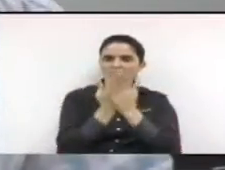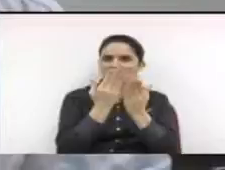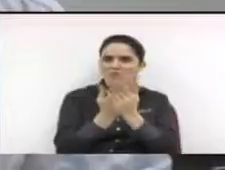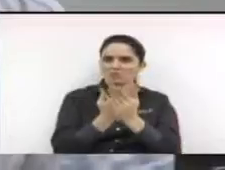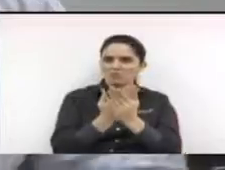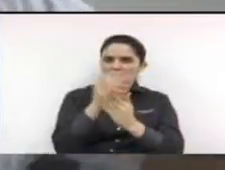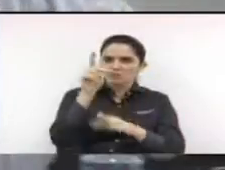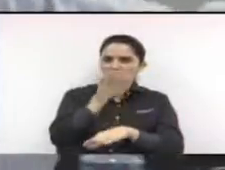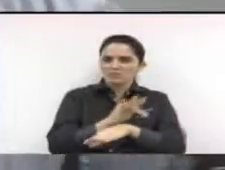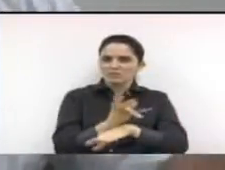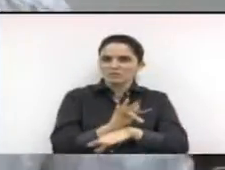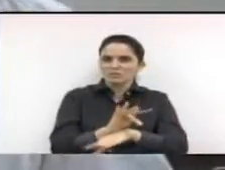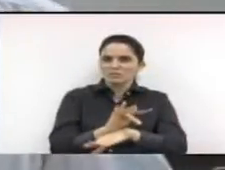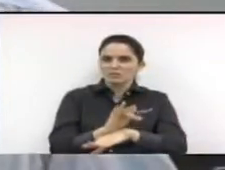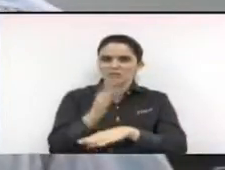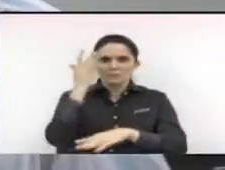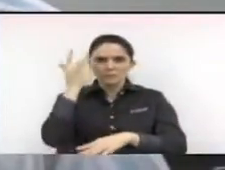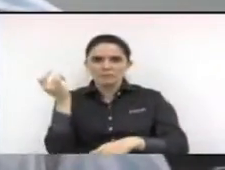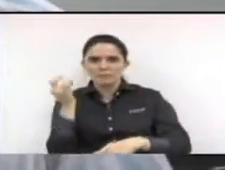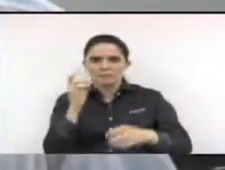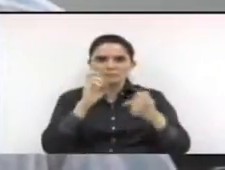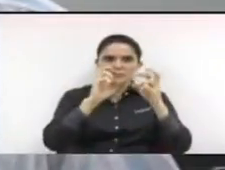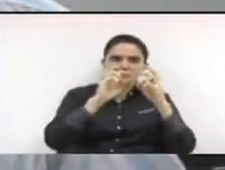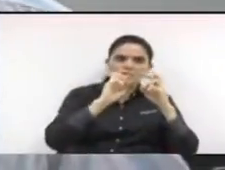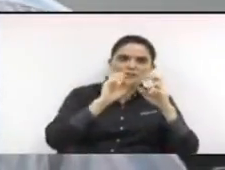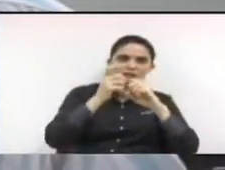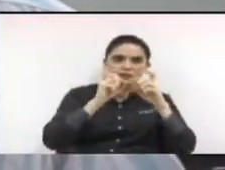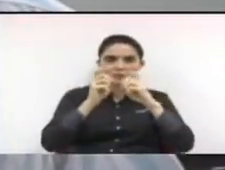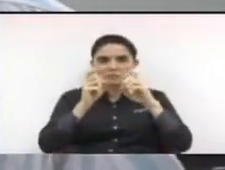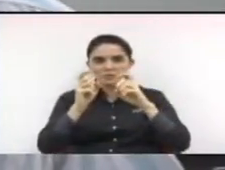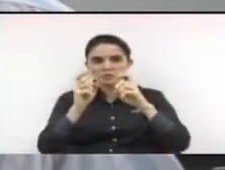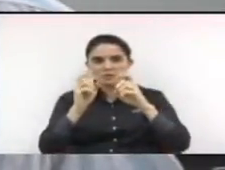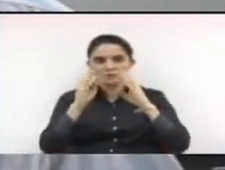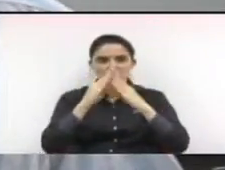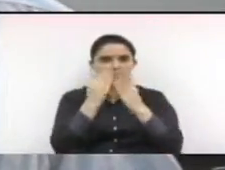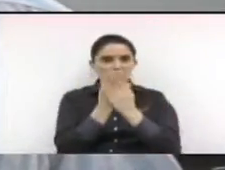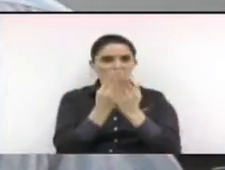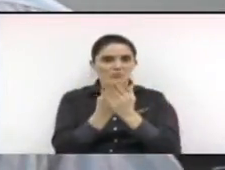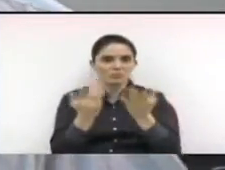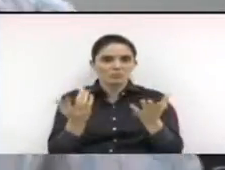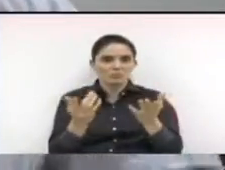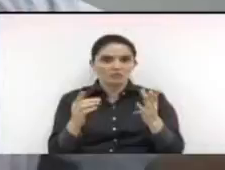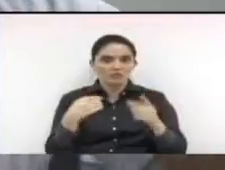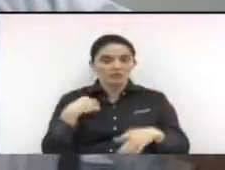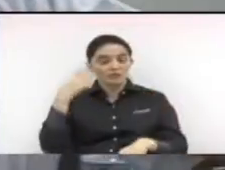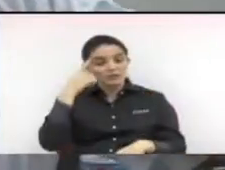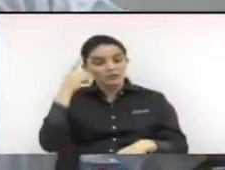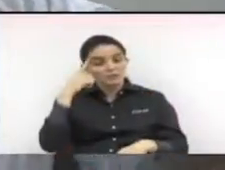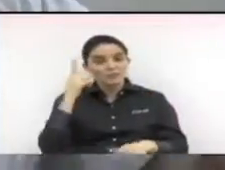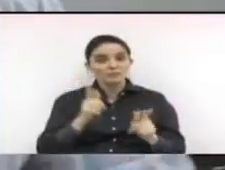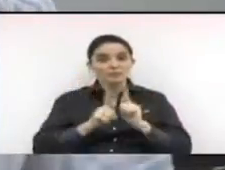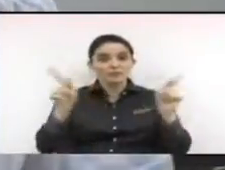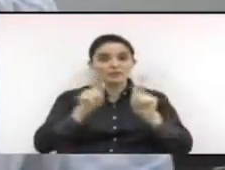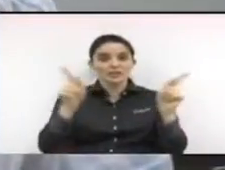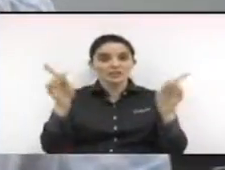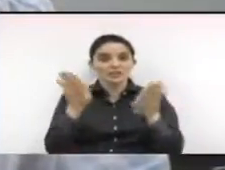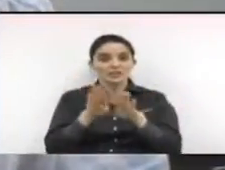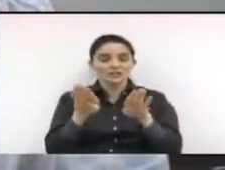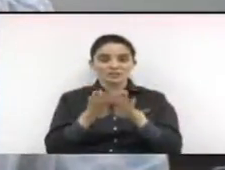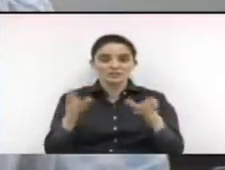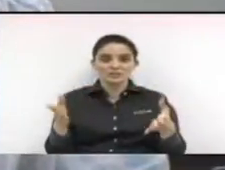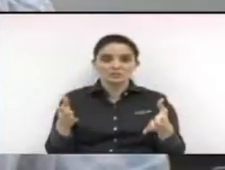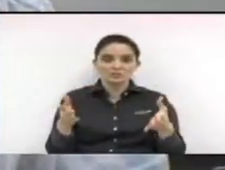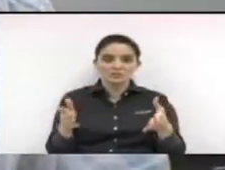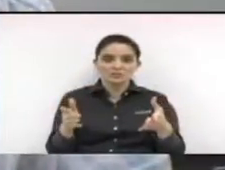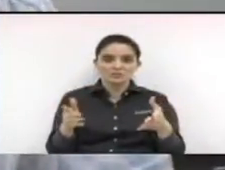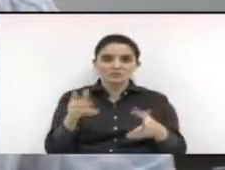arruinão dos professores municipais segunda-feira deve ter greve numa rede municipal aqui na cidade de Limeira que estão cortando os benefícios dos